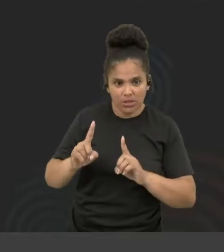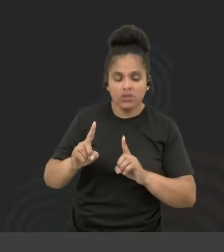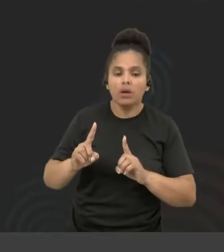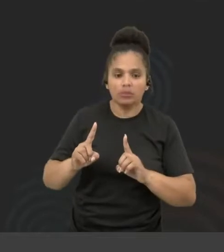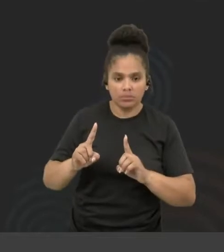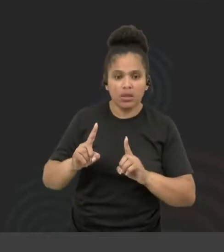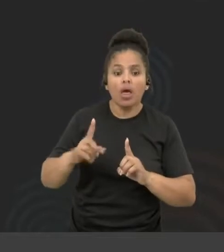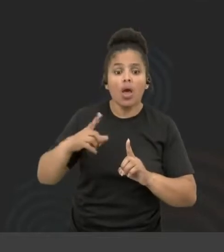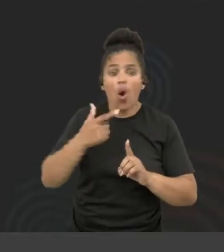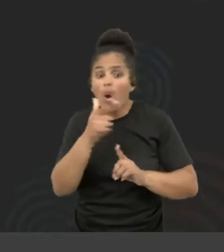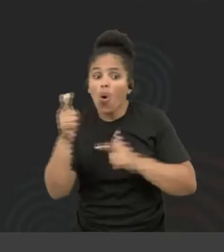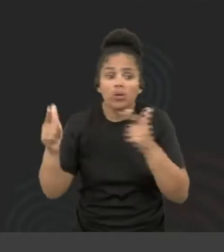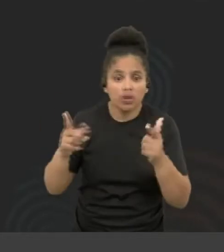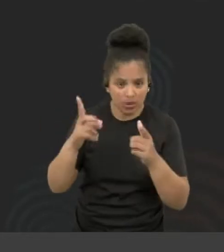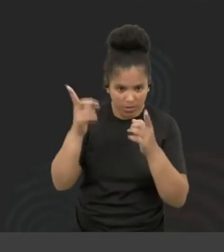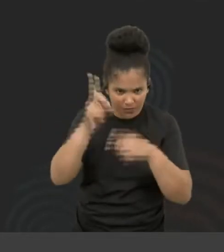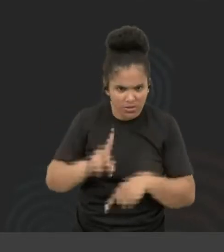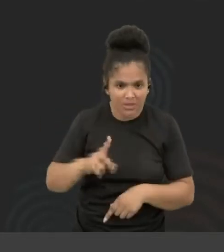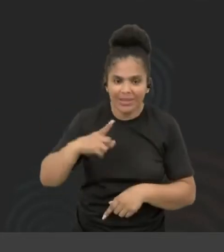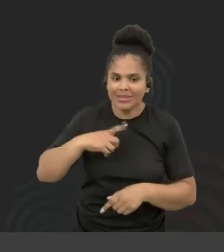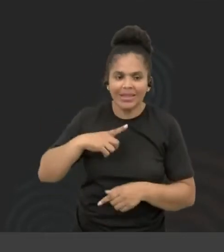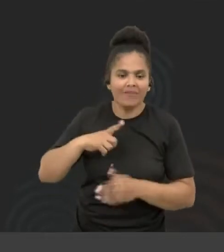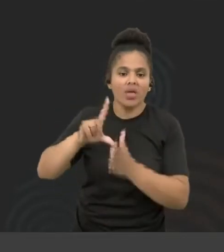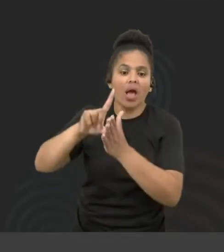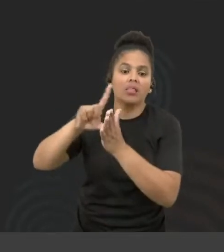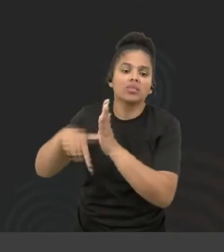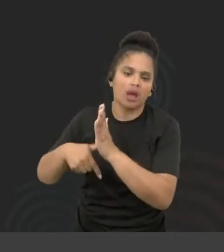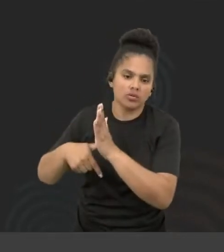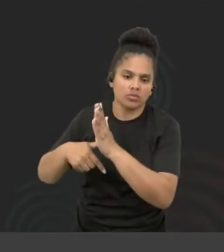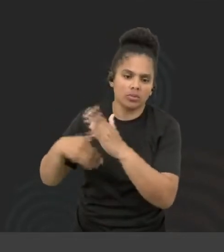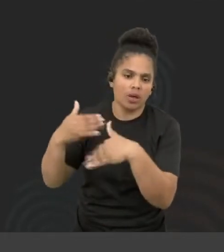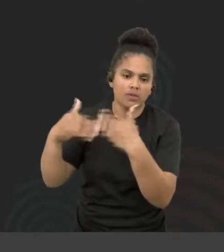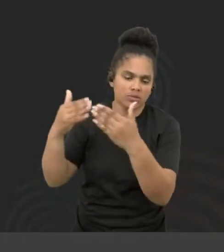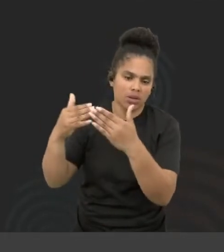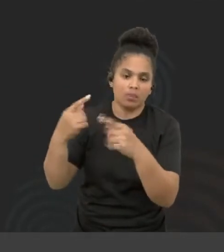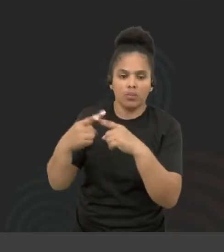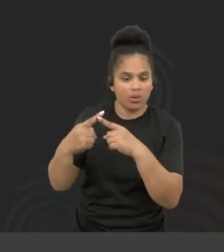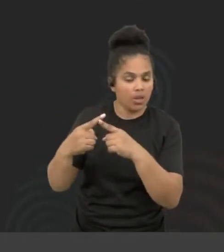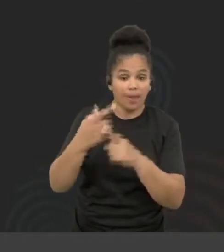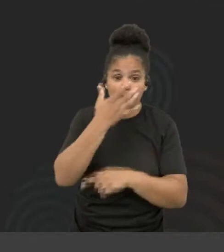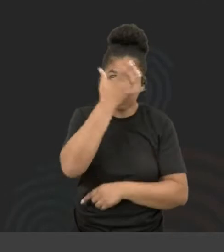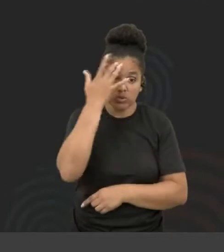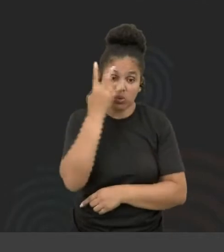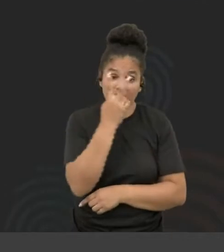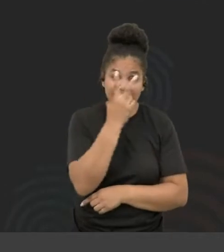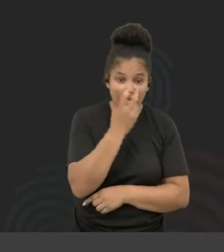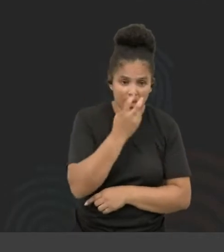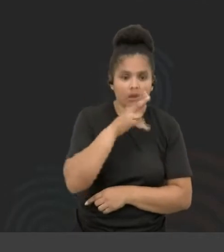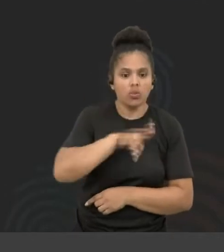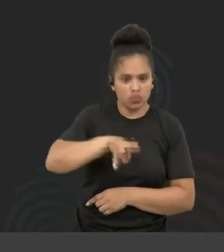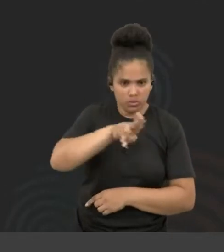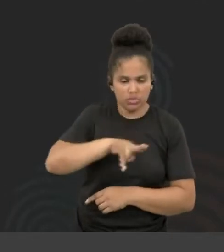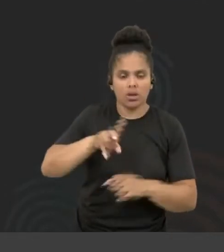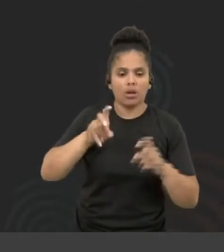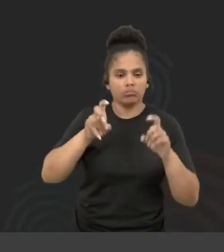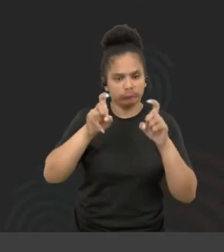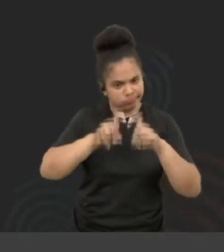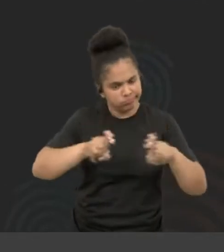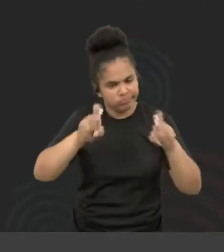tardio, porque você vê, para pessoa cega usar um computador,